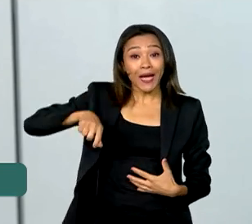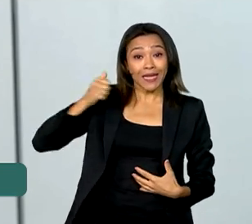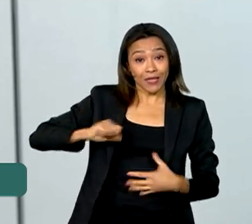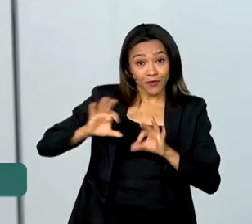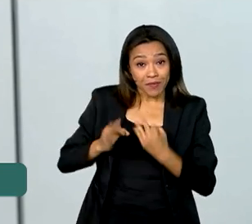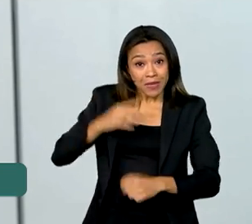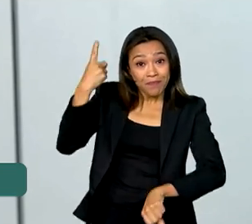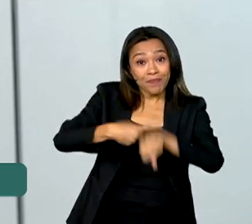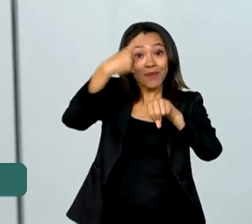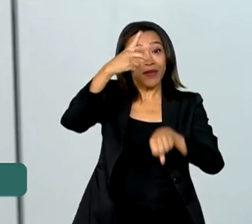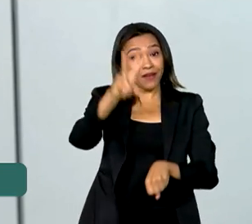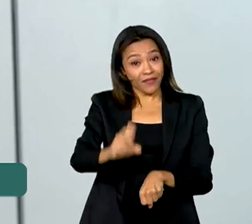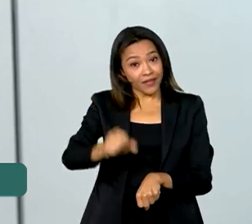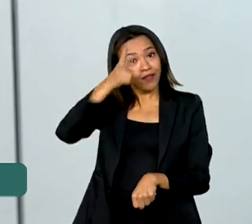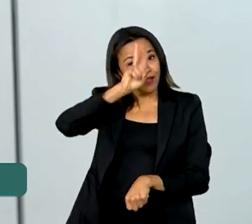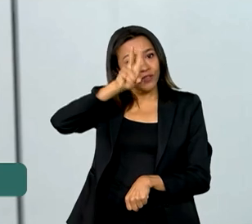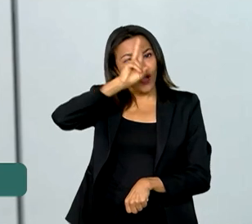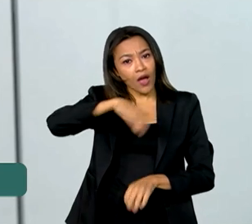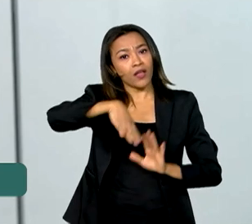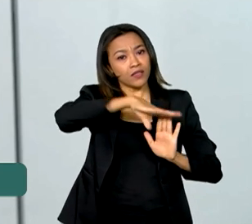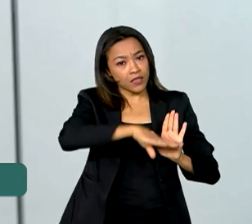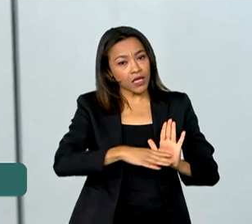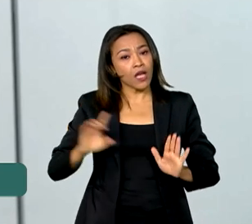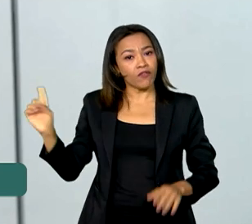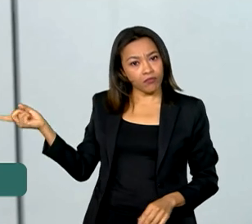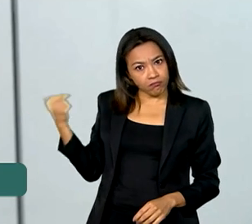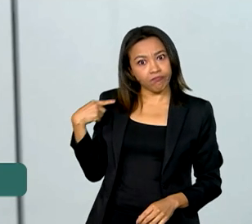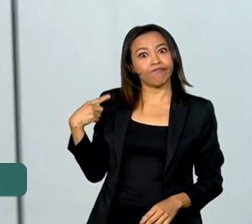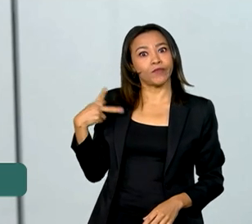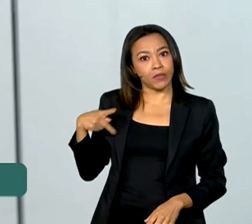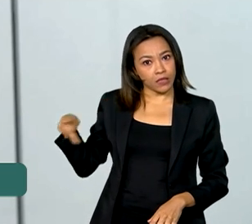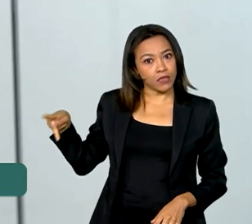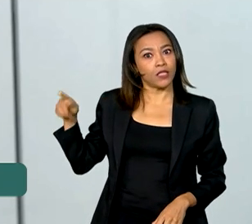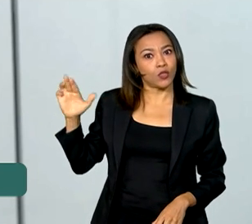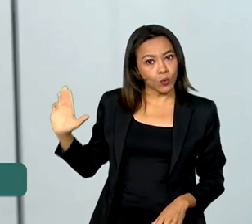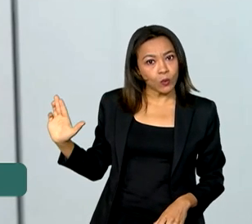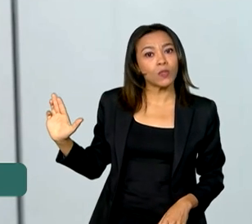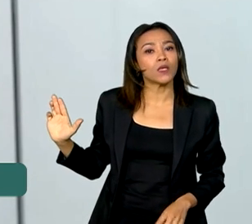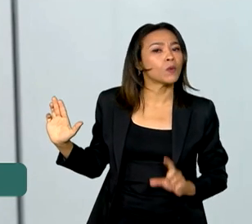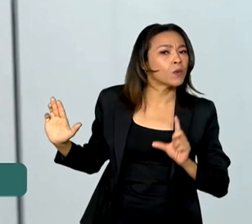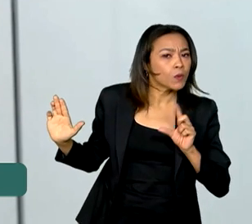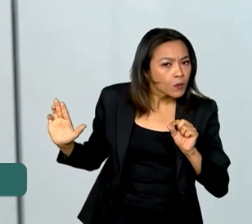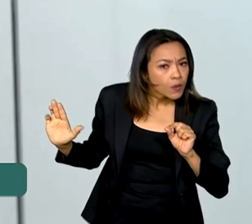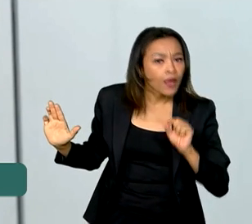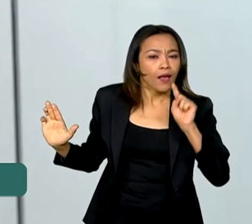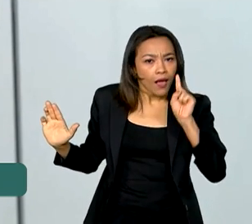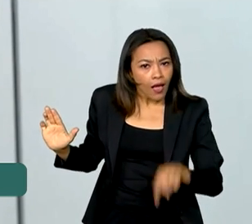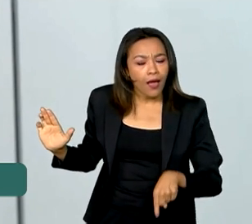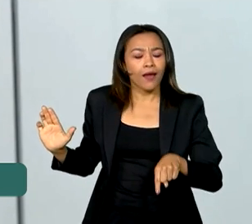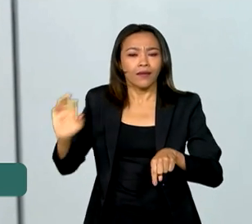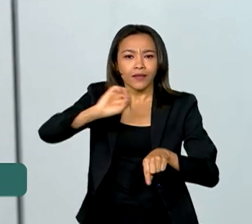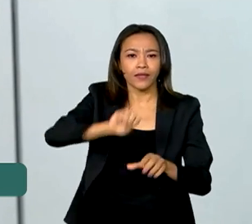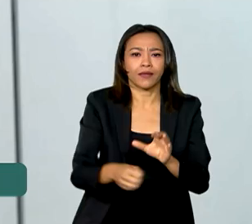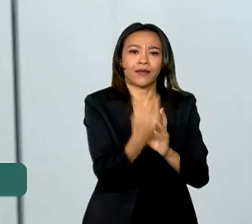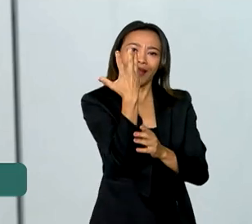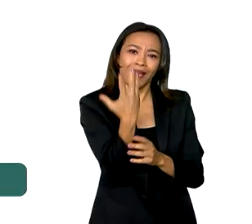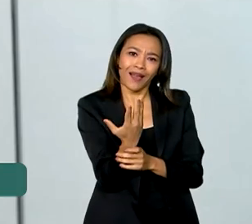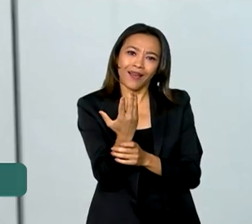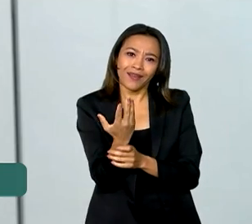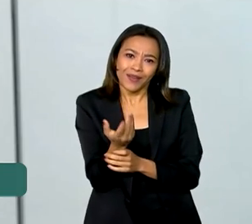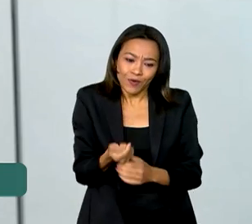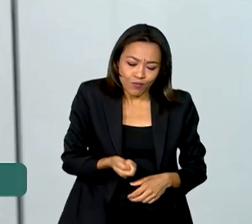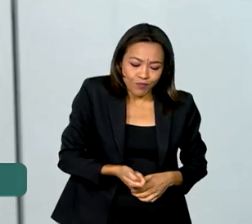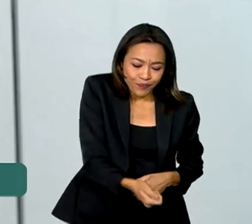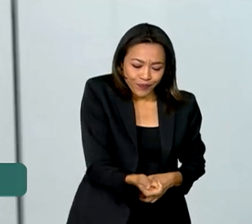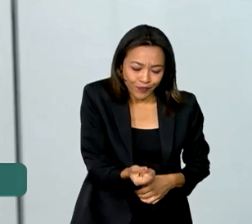história do programa que foi uma determinação do presidente Lula, que foi exatamente de criar o benefício de primeira infância.